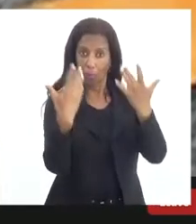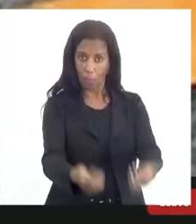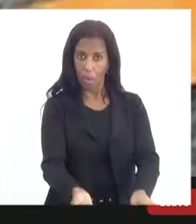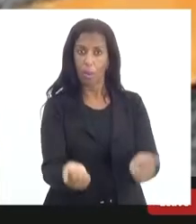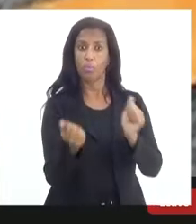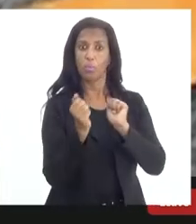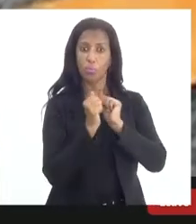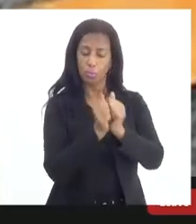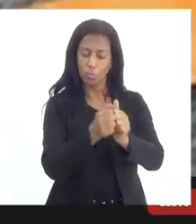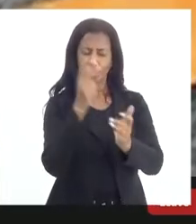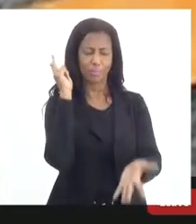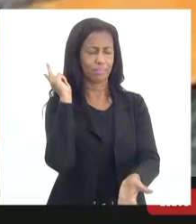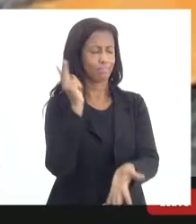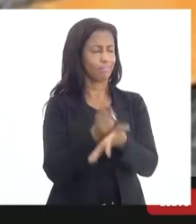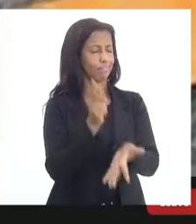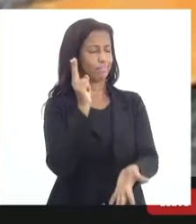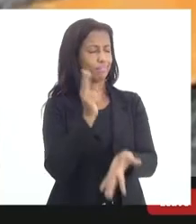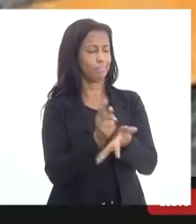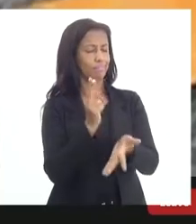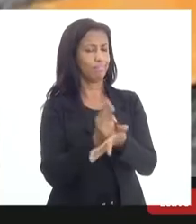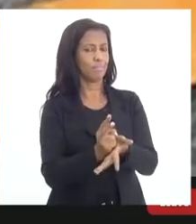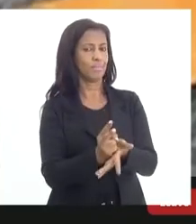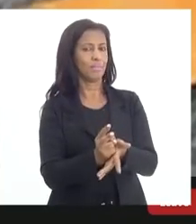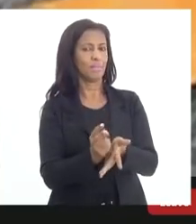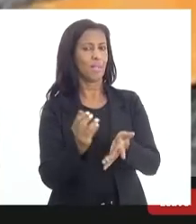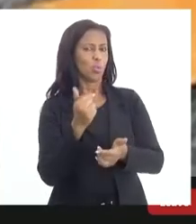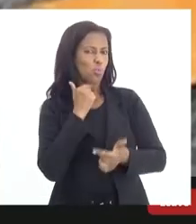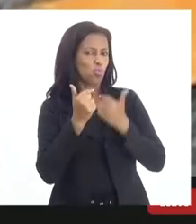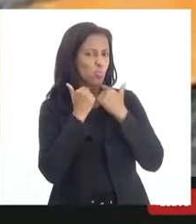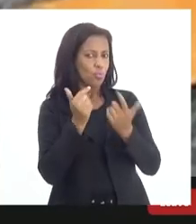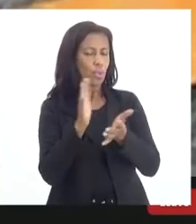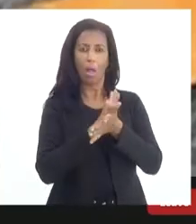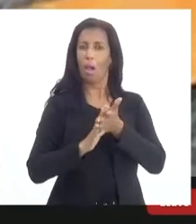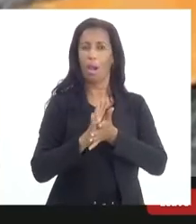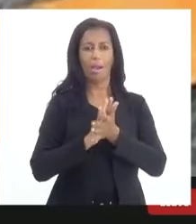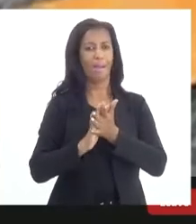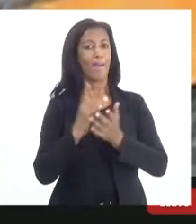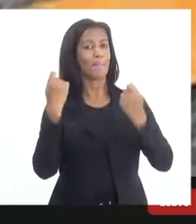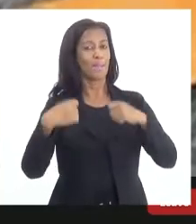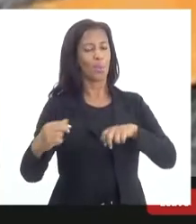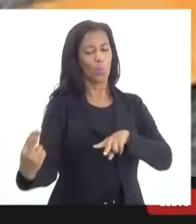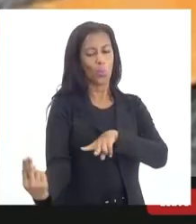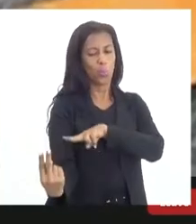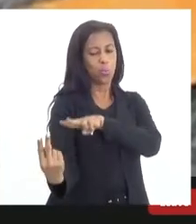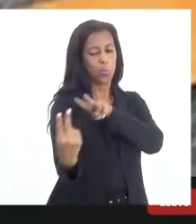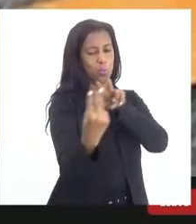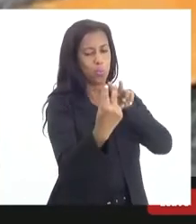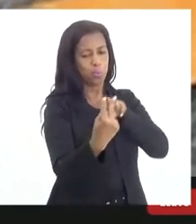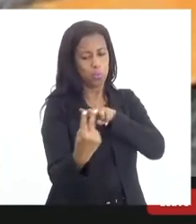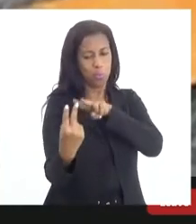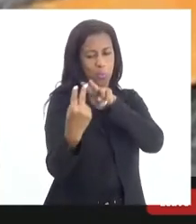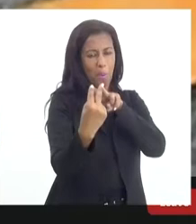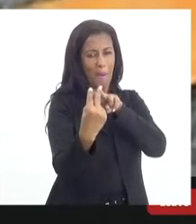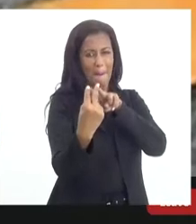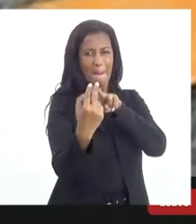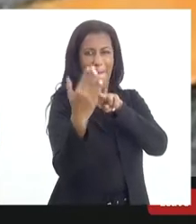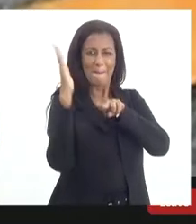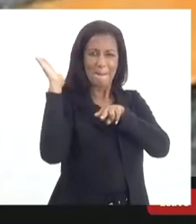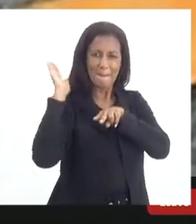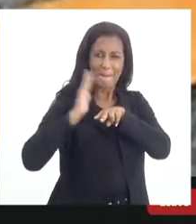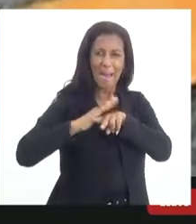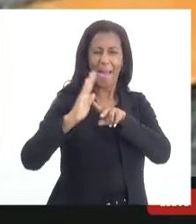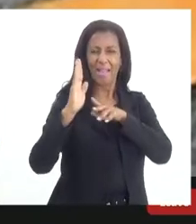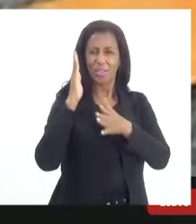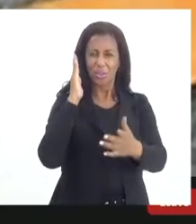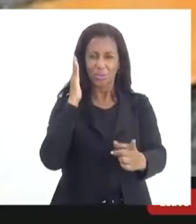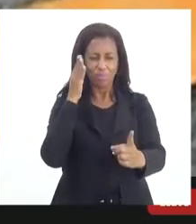juntos sempre e sem dúvida nenhuma, acho que a gente tem que ter um olhar cada vez mais direcionado para